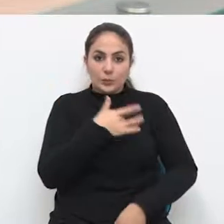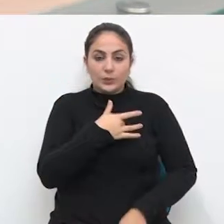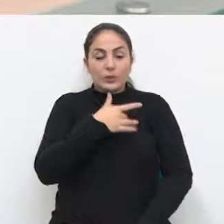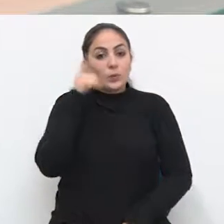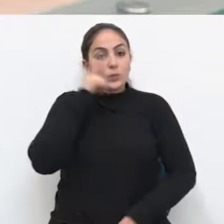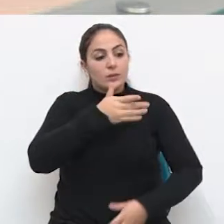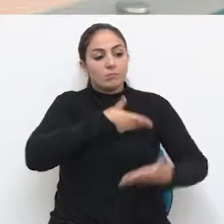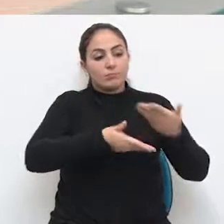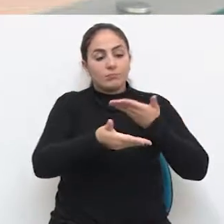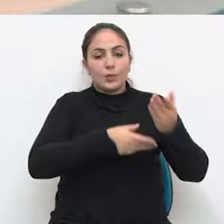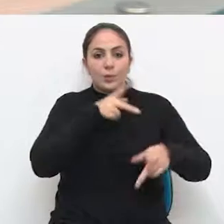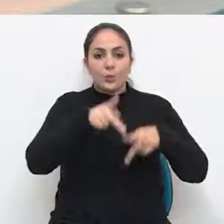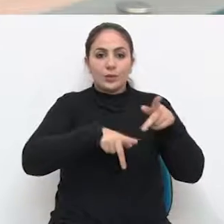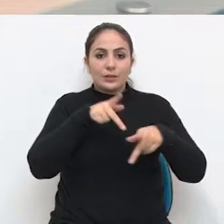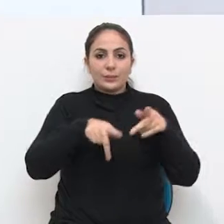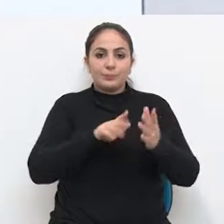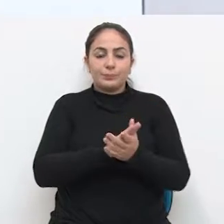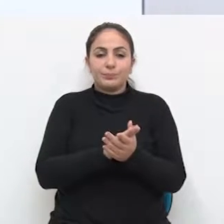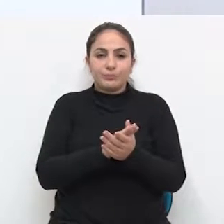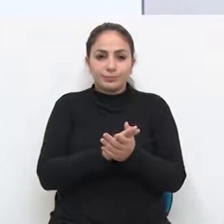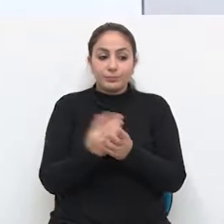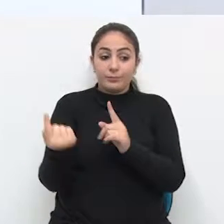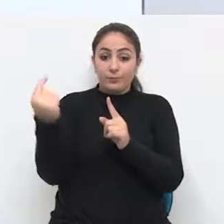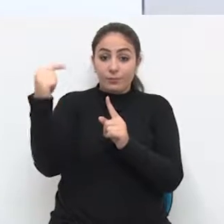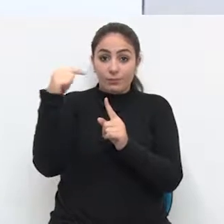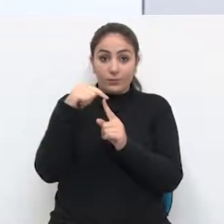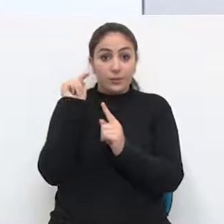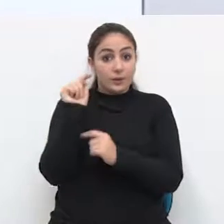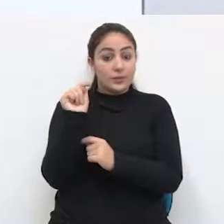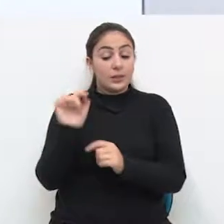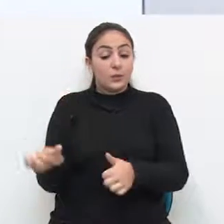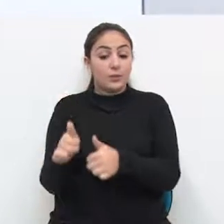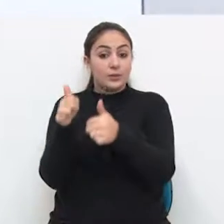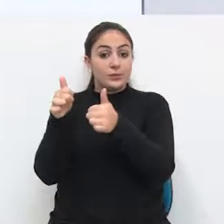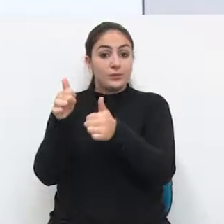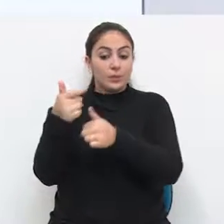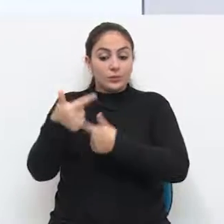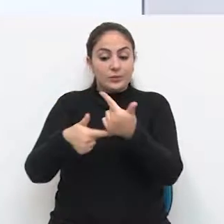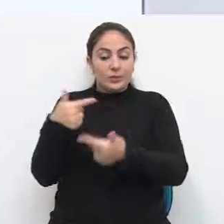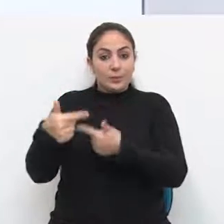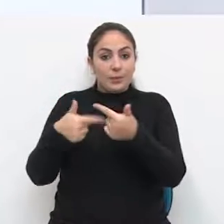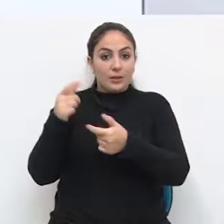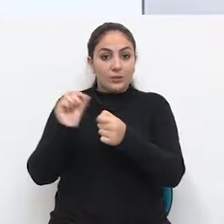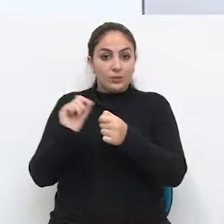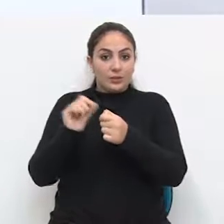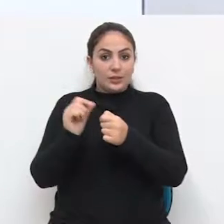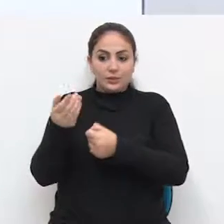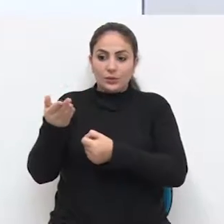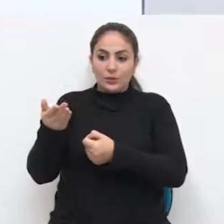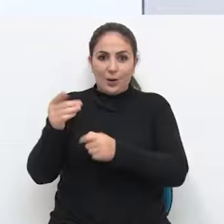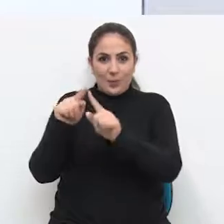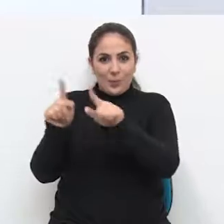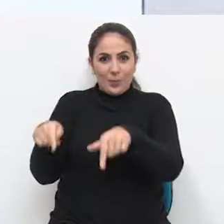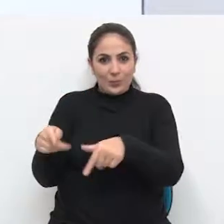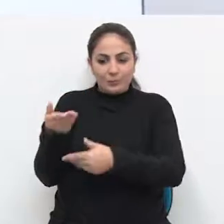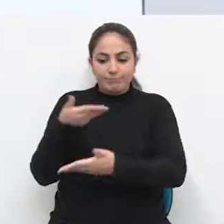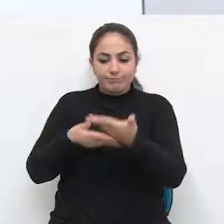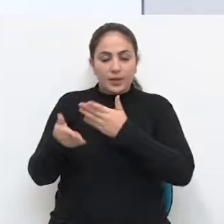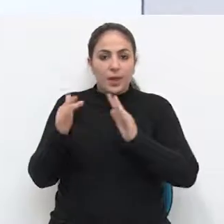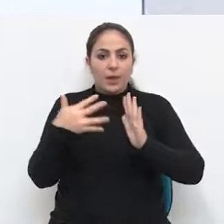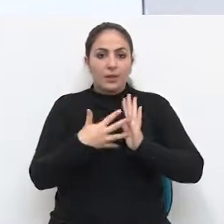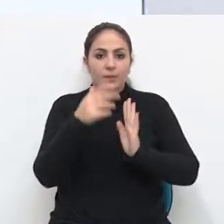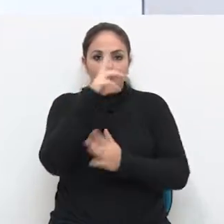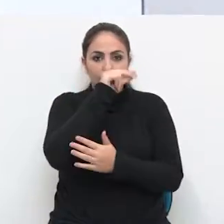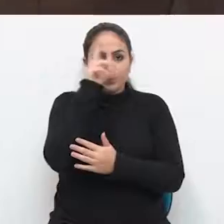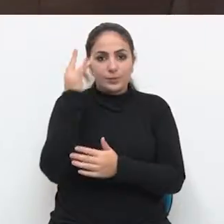da saúde atenderem a população. A intenção dele é de qualificar o serviço prestado ao público na rede municipal